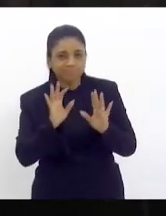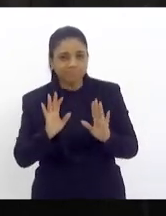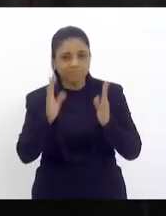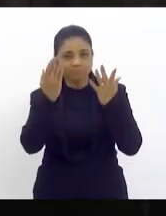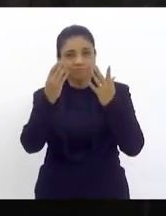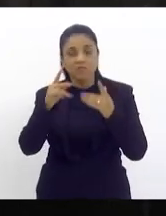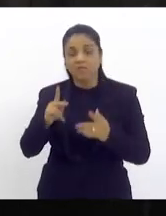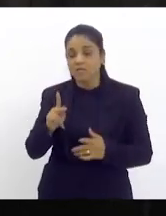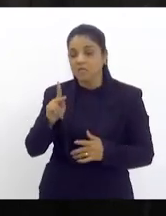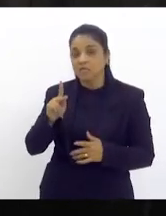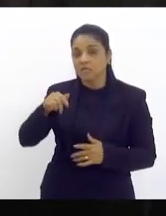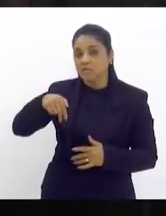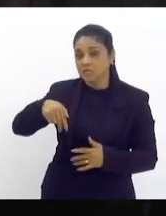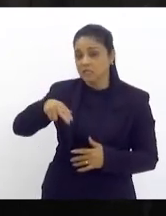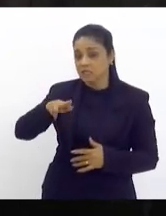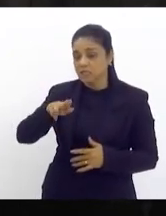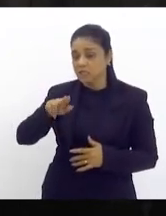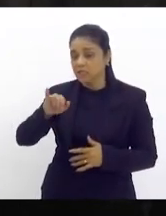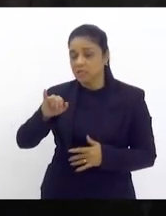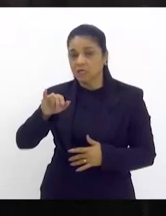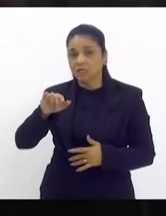Magé teve quilombolas do estado todo